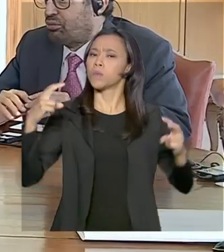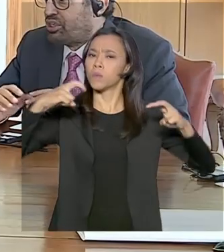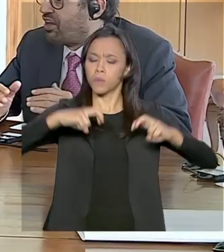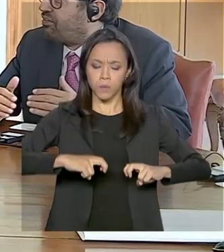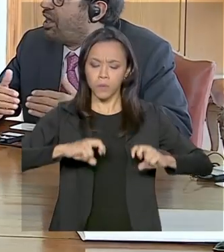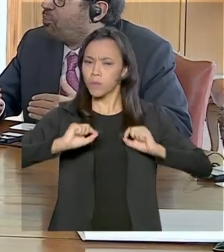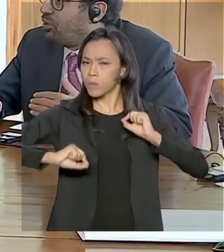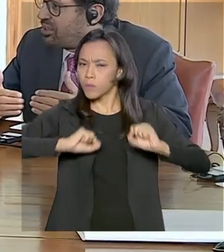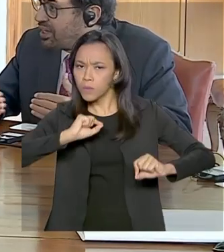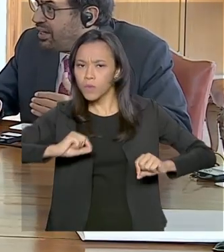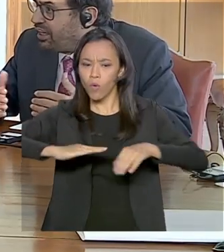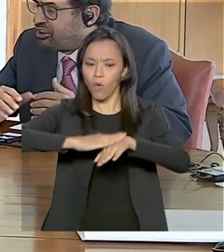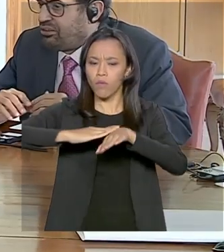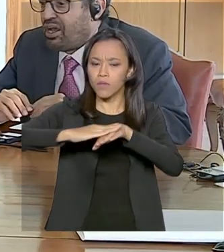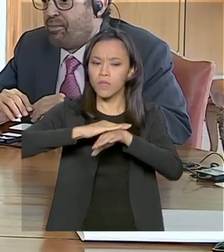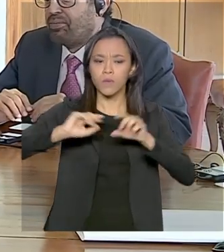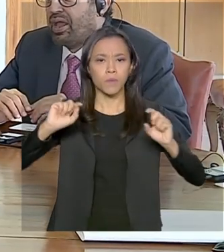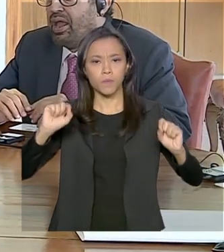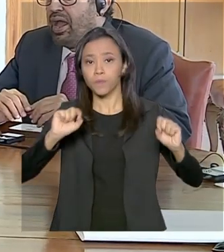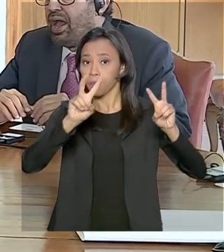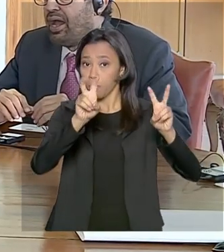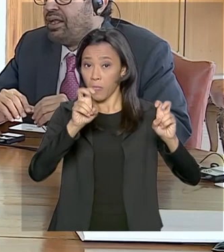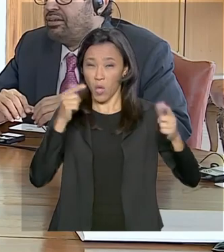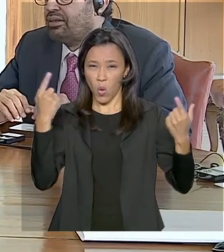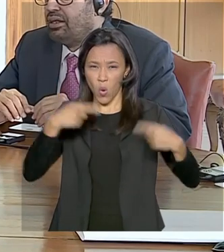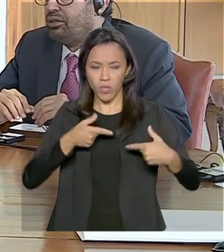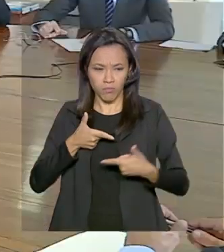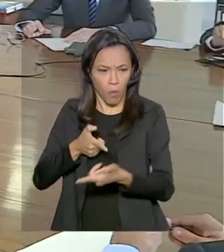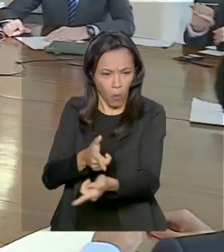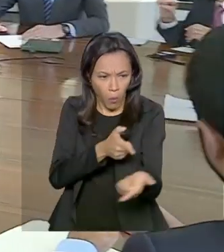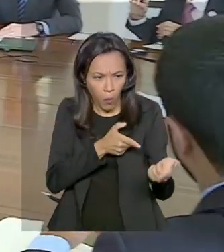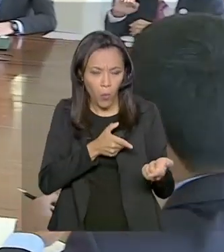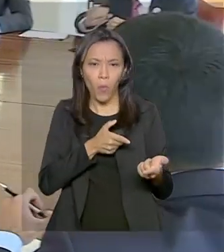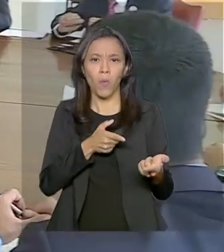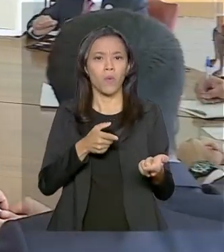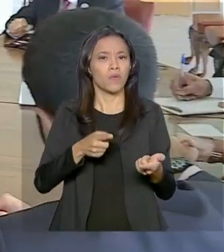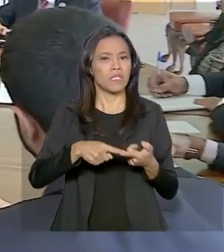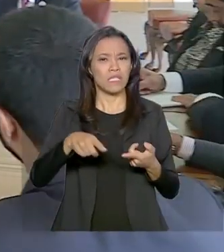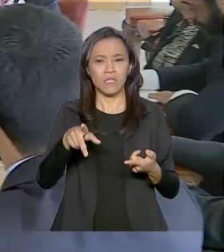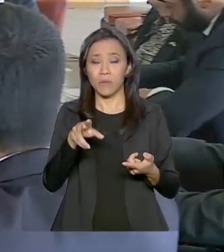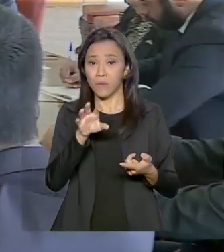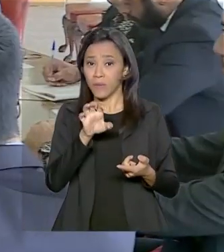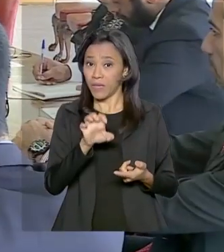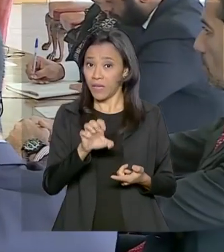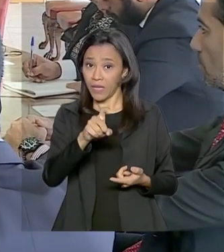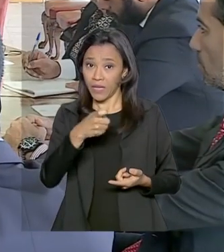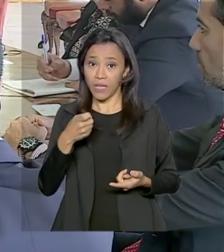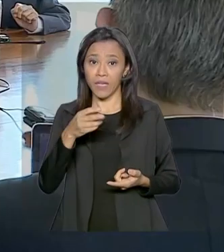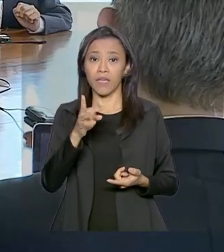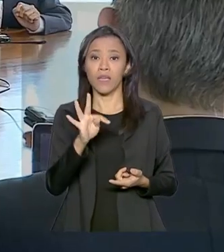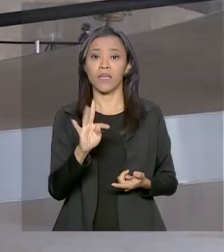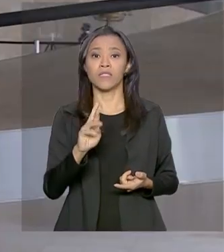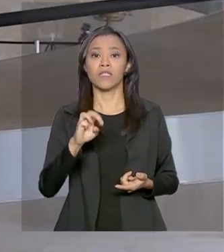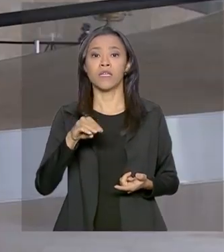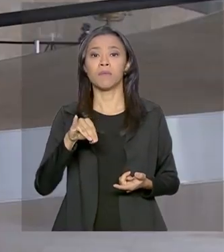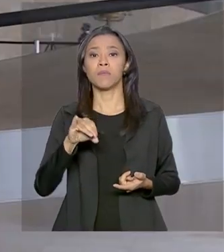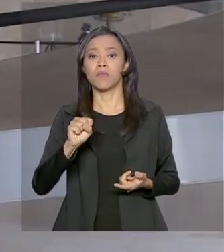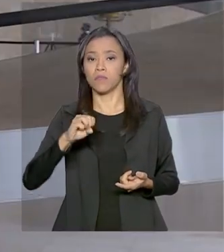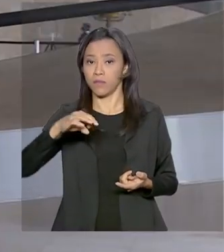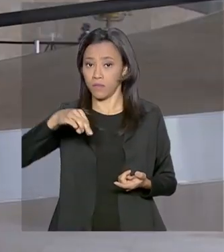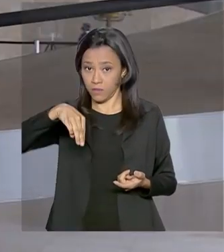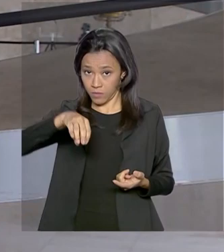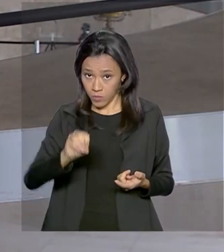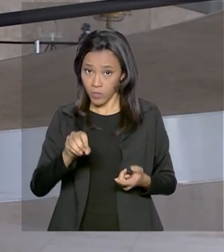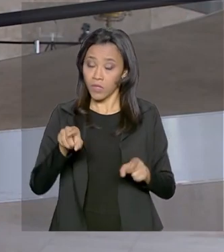assuntos como o combate ao terrorismo e ao extremismo. O ministro das Relações Exteriores, Ernesto